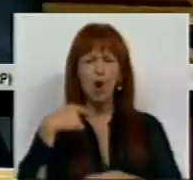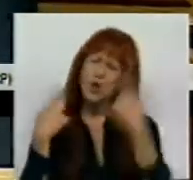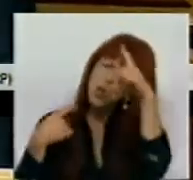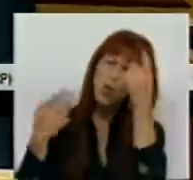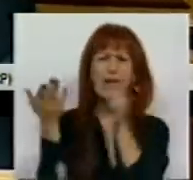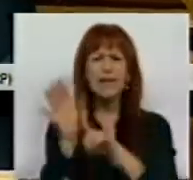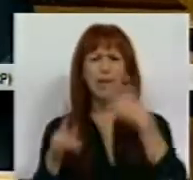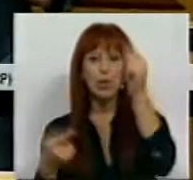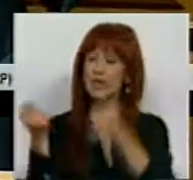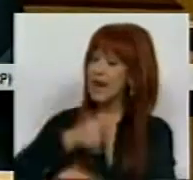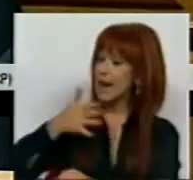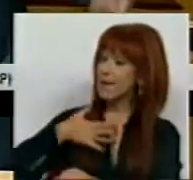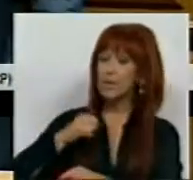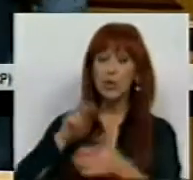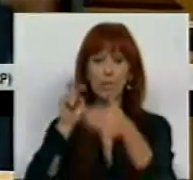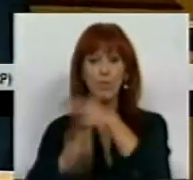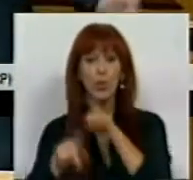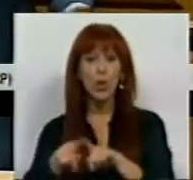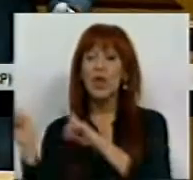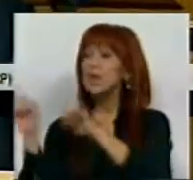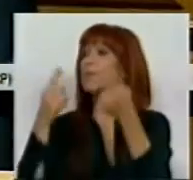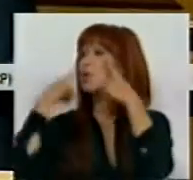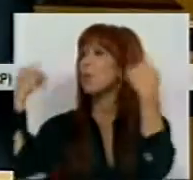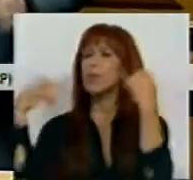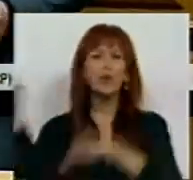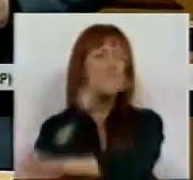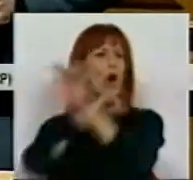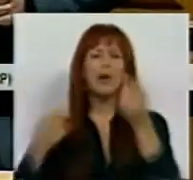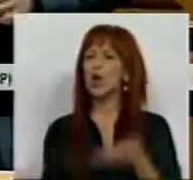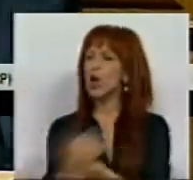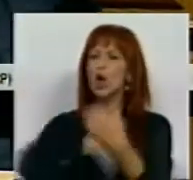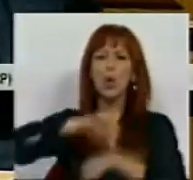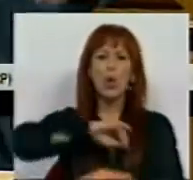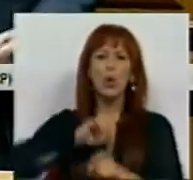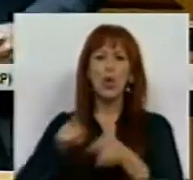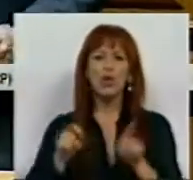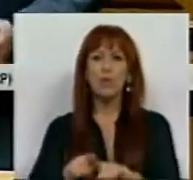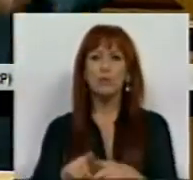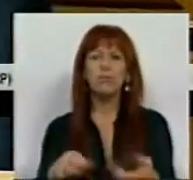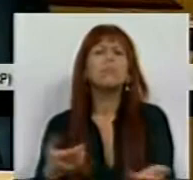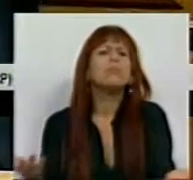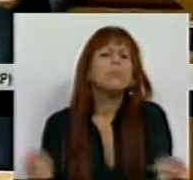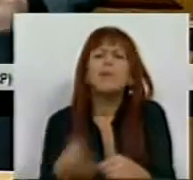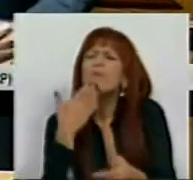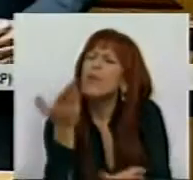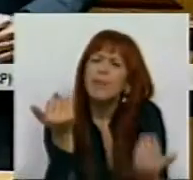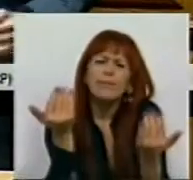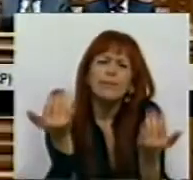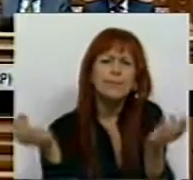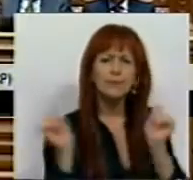só um, de uma empresa de metropolitano a transportes públicos da Europa que dê lucro, com as receitas dos bilhetes. Façam favor.